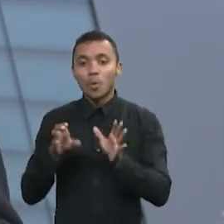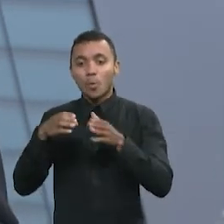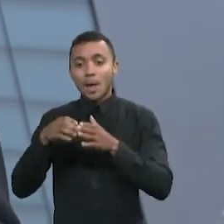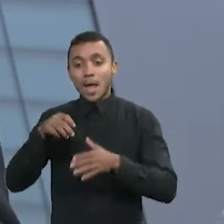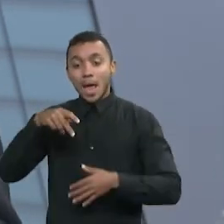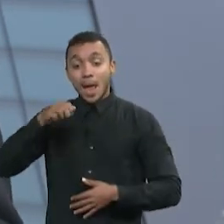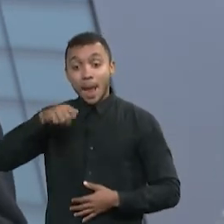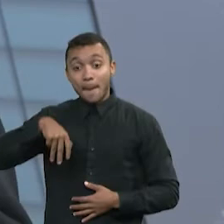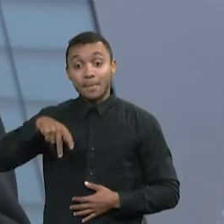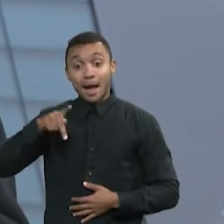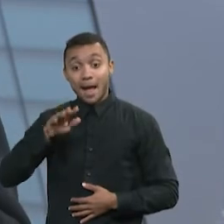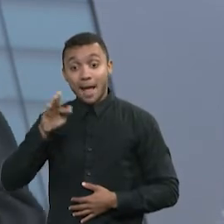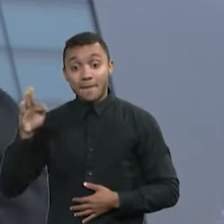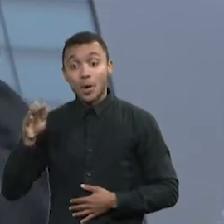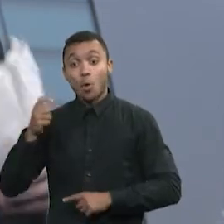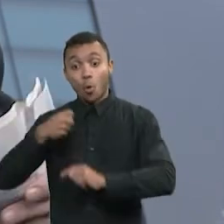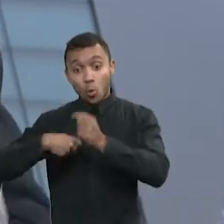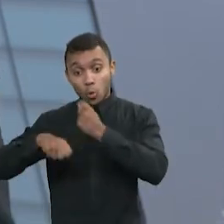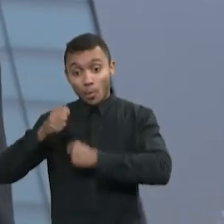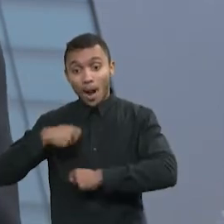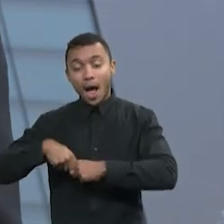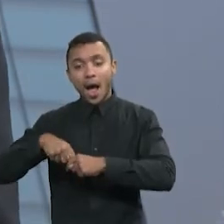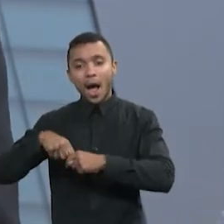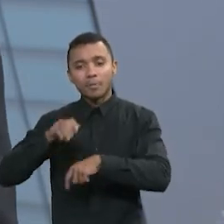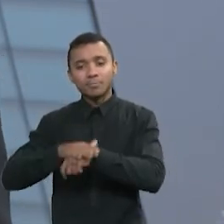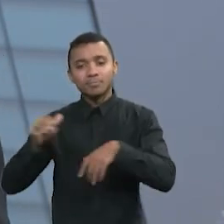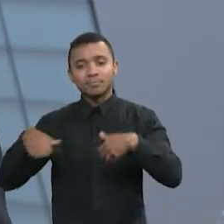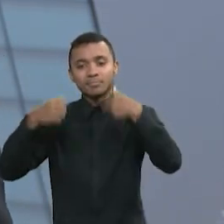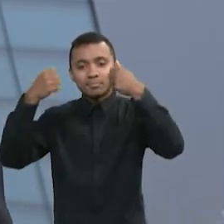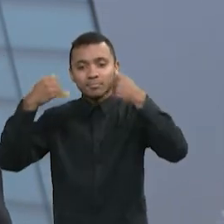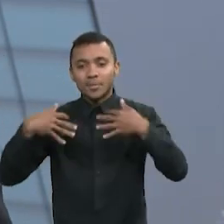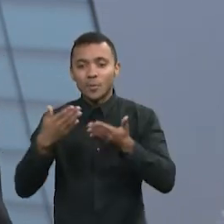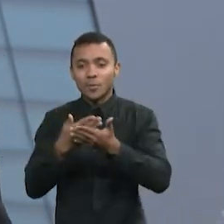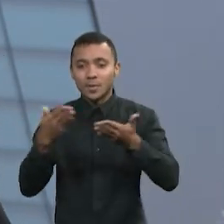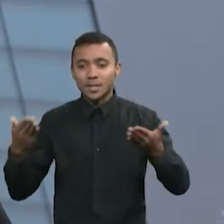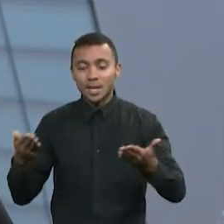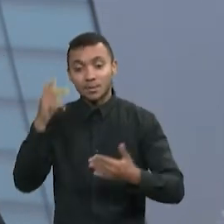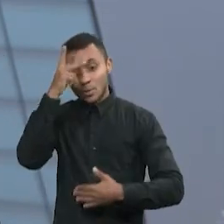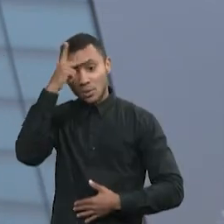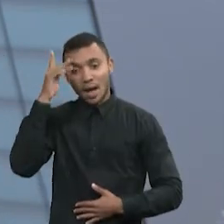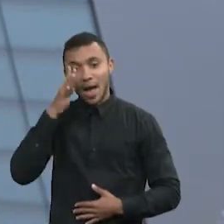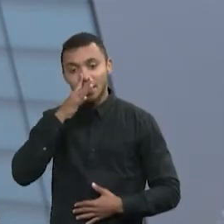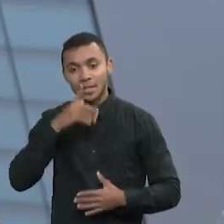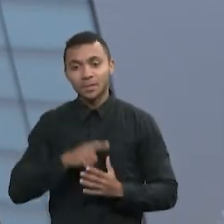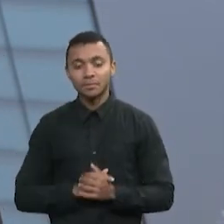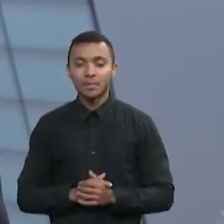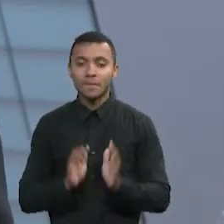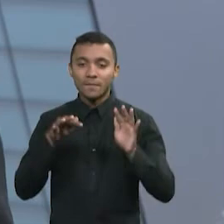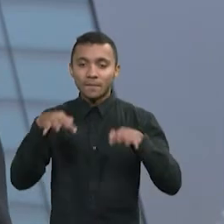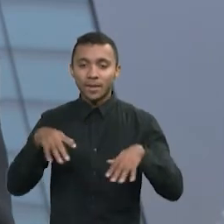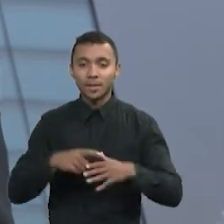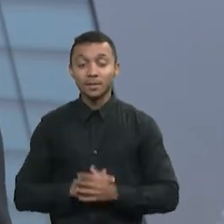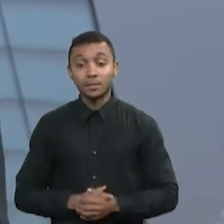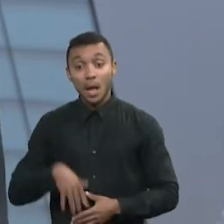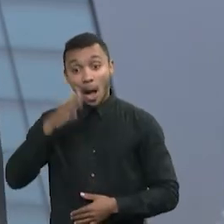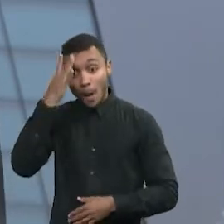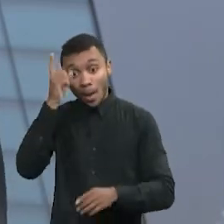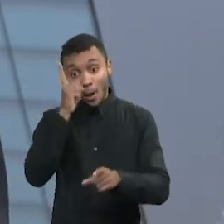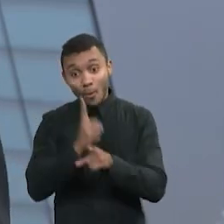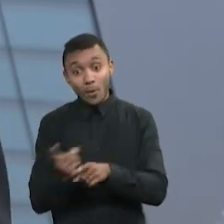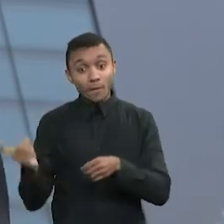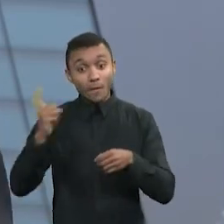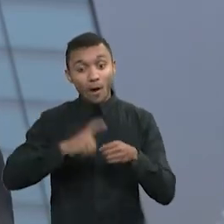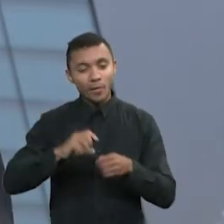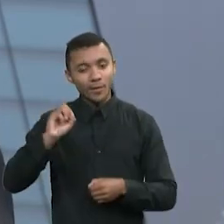Contabilidade, tirando todas as dúvidas aqui do nosso público, do Questão de Ordem. O programa fica por aqui. Amanhã a gente volta.